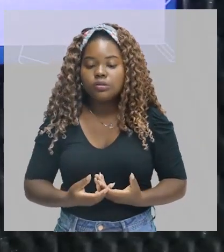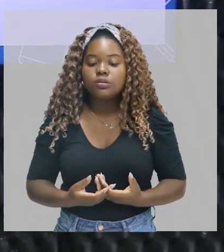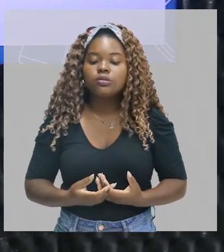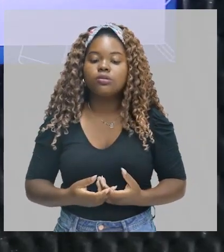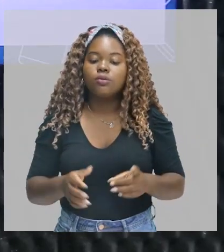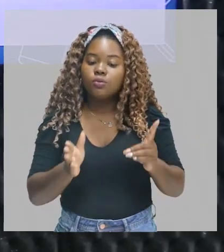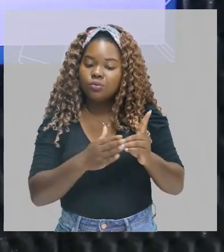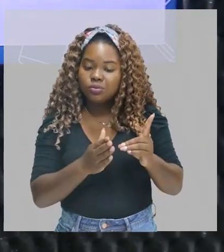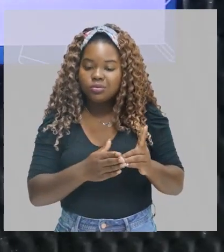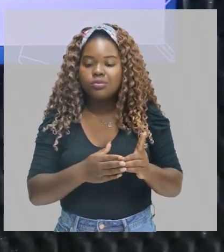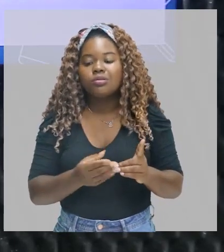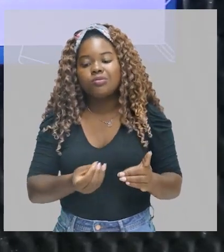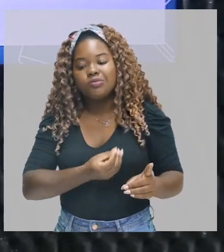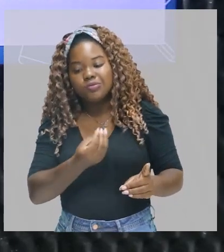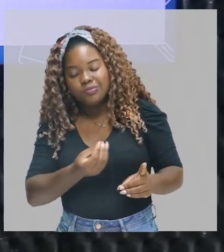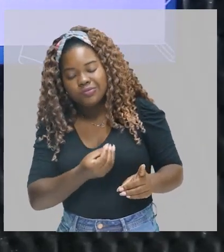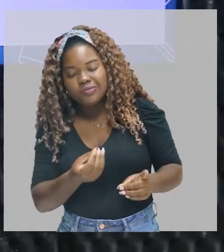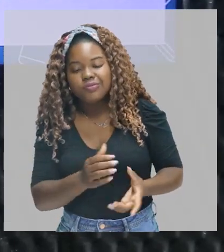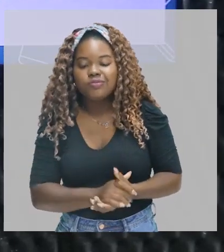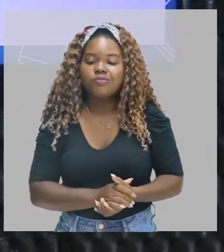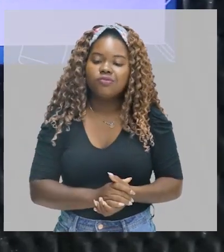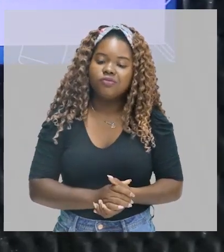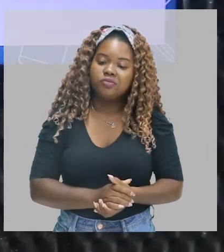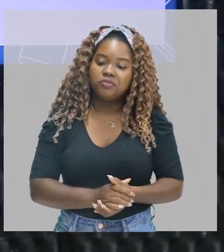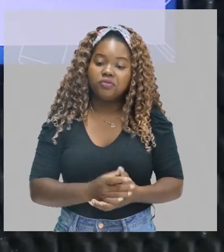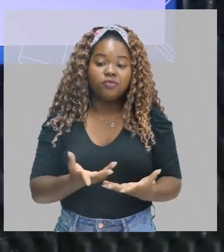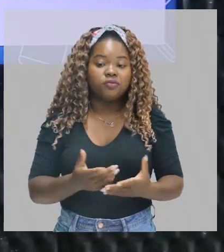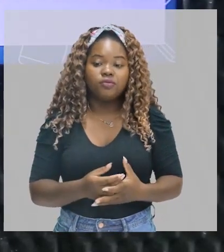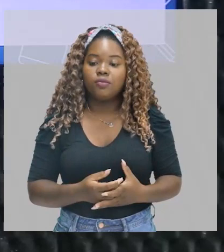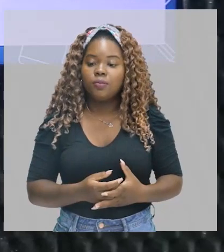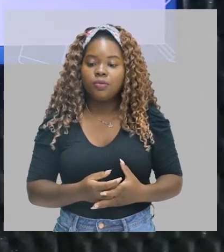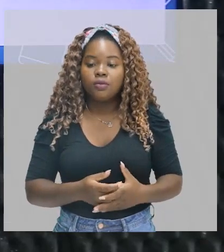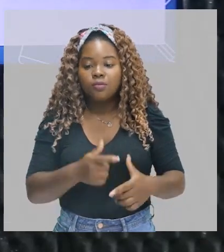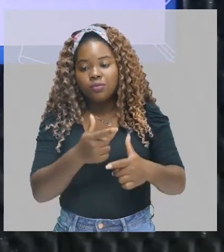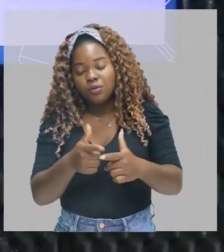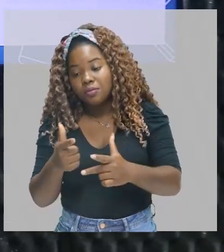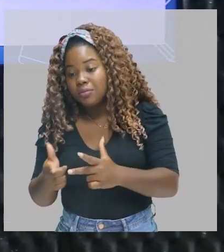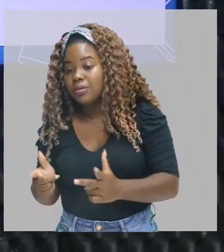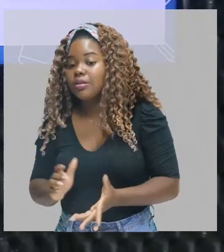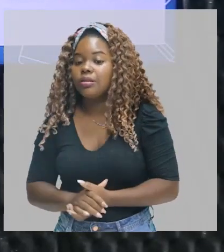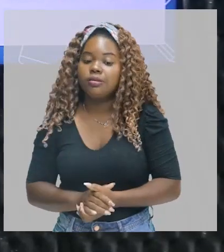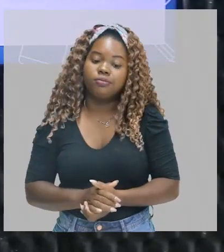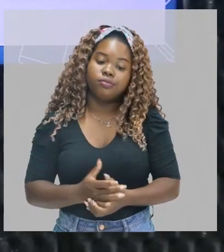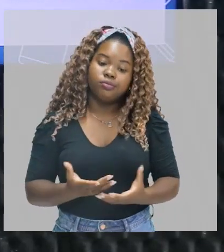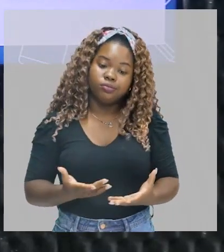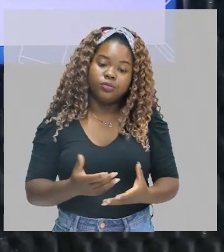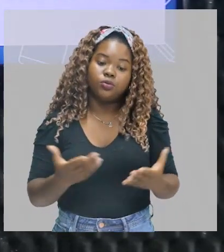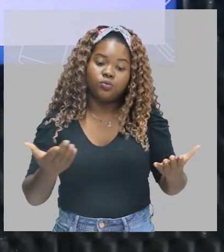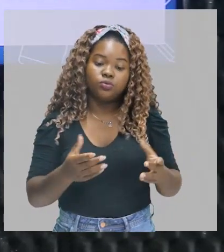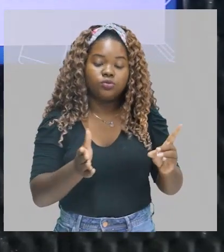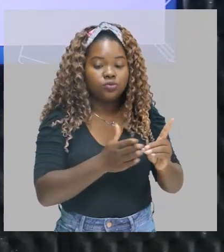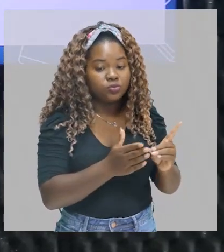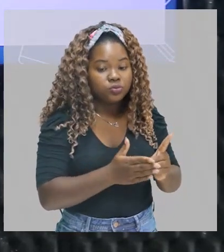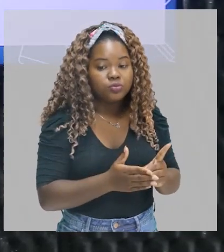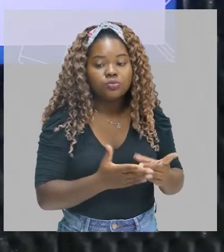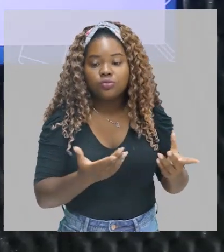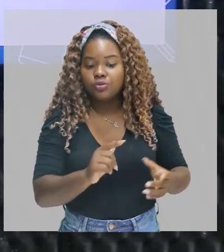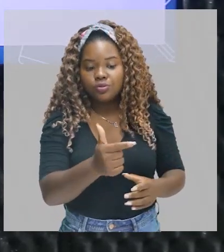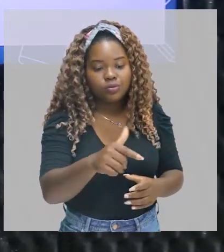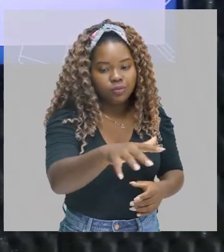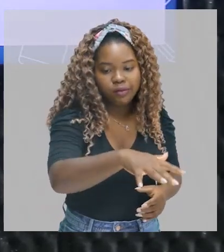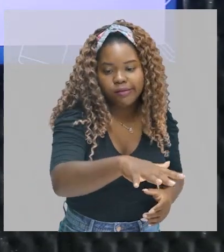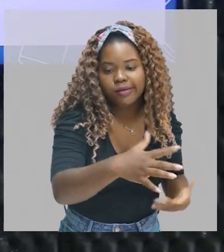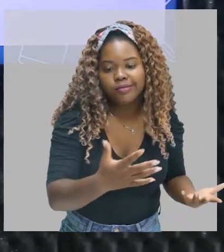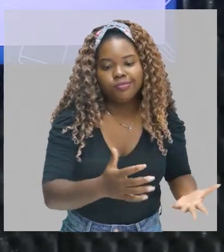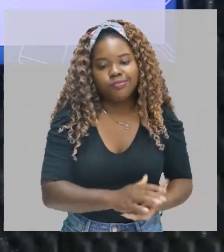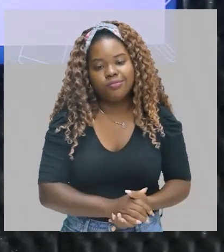situação de muita, é uma situação muito complexa no Brasil. Hoje o índio não tem terra e ele era o dono da terra. Olha que ironia. Vamos